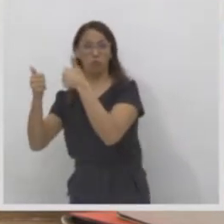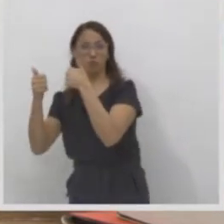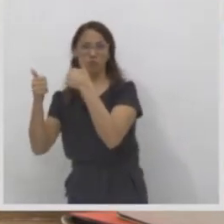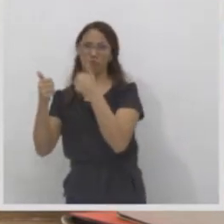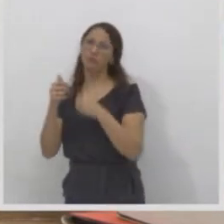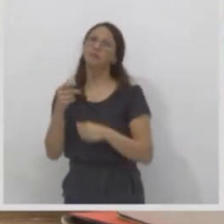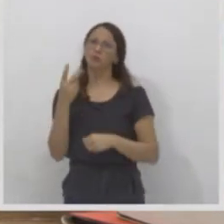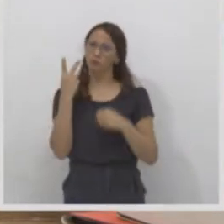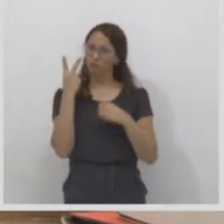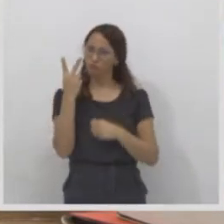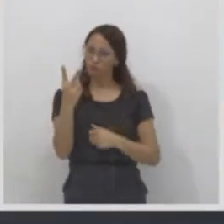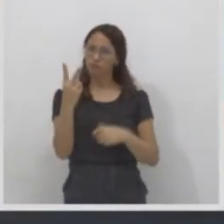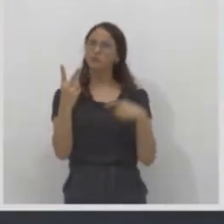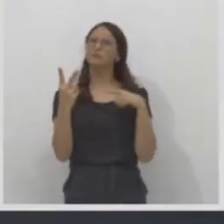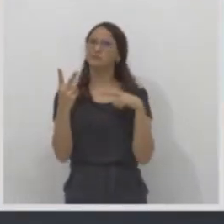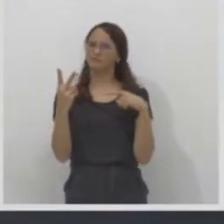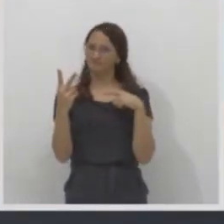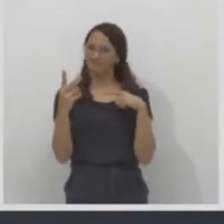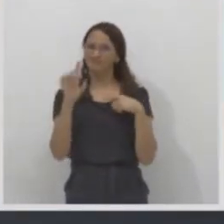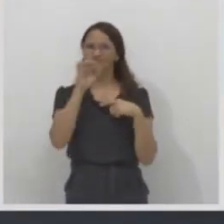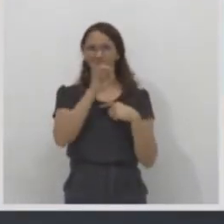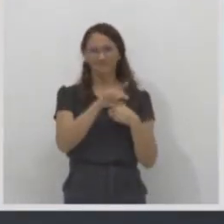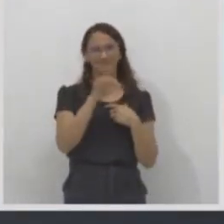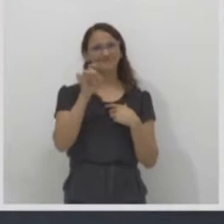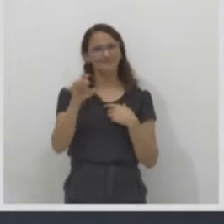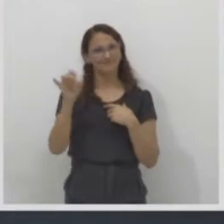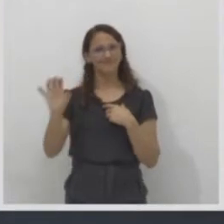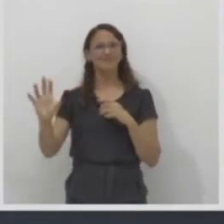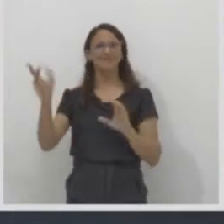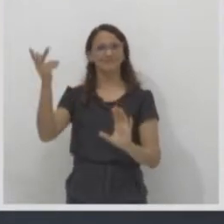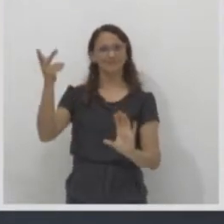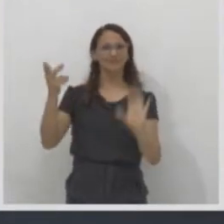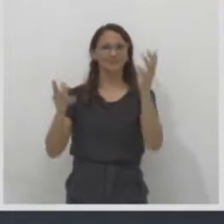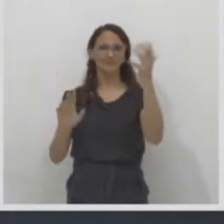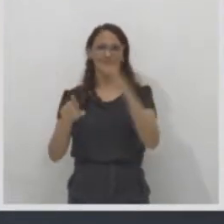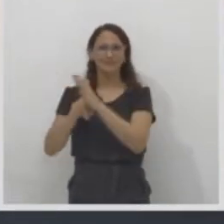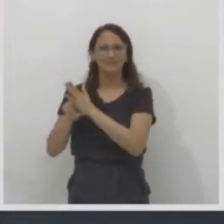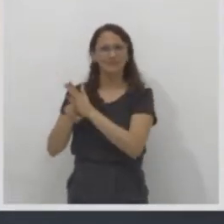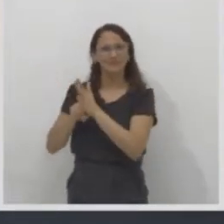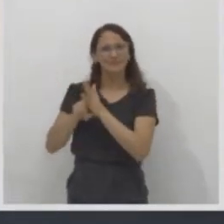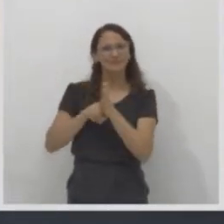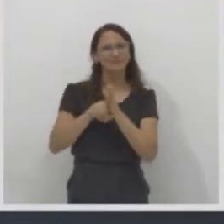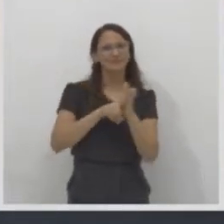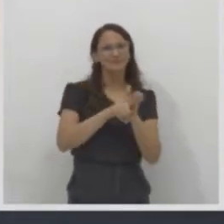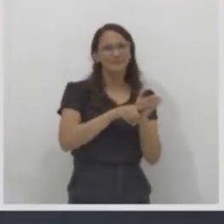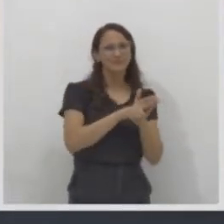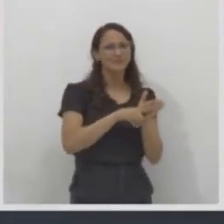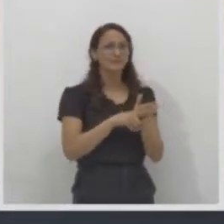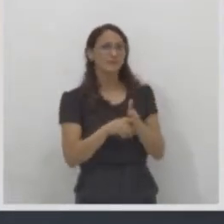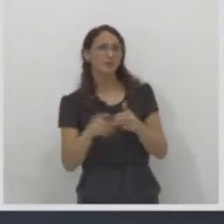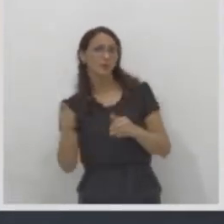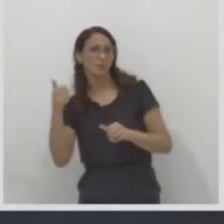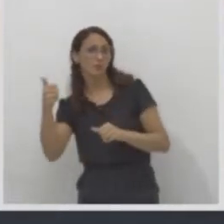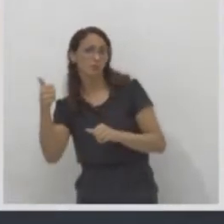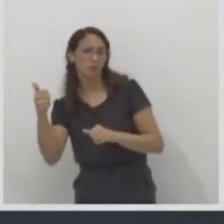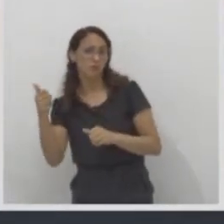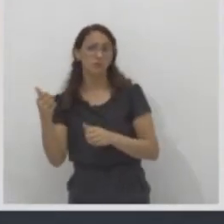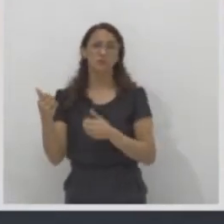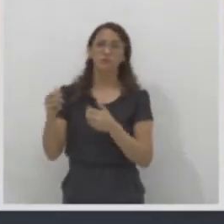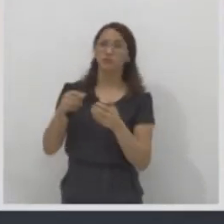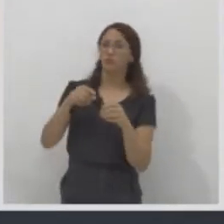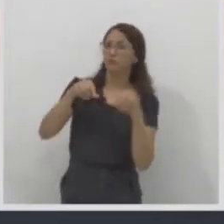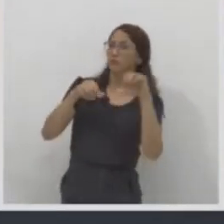positivos. Cada caso, aluno, nós vamos ter que analisar se os aspectos positivos e os